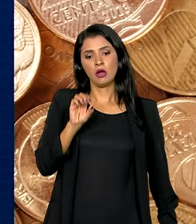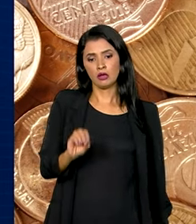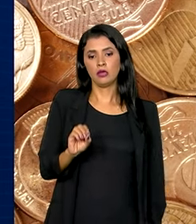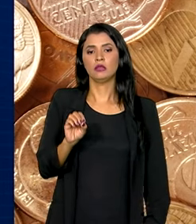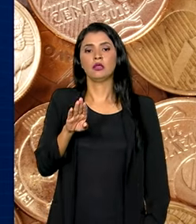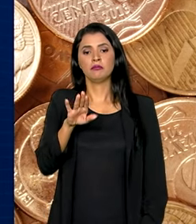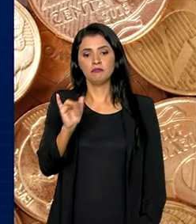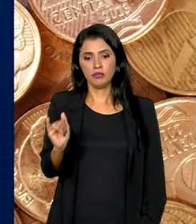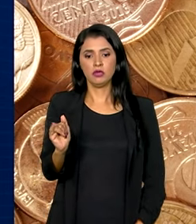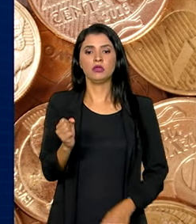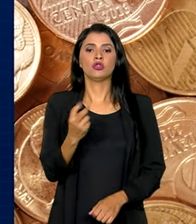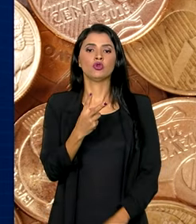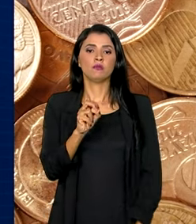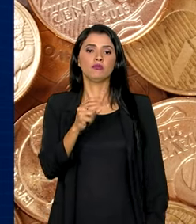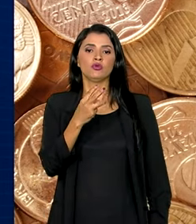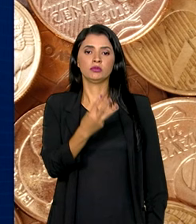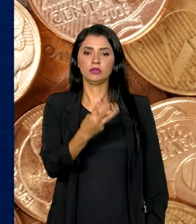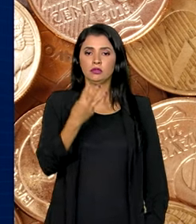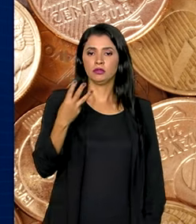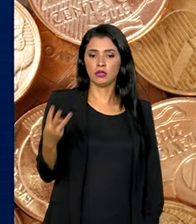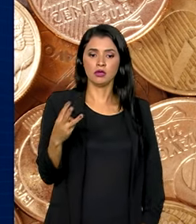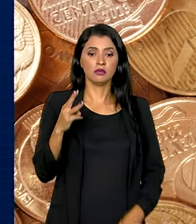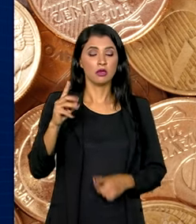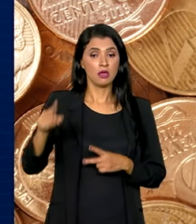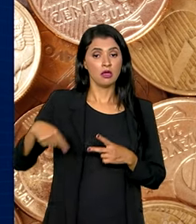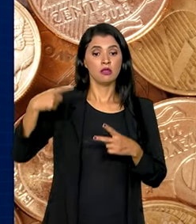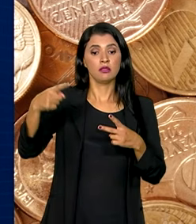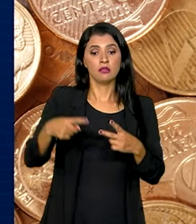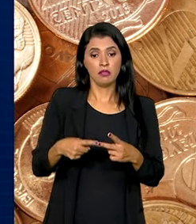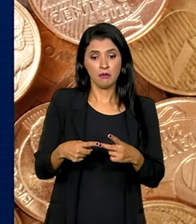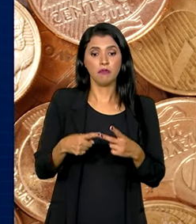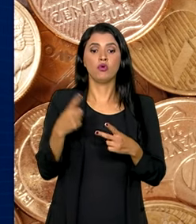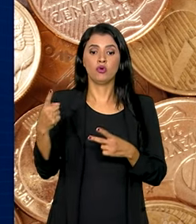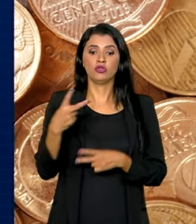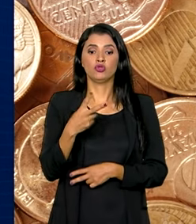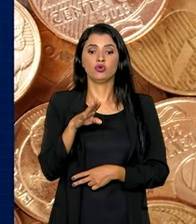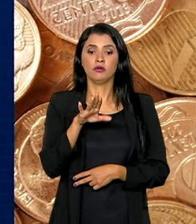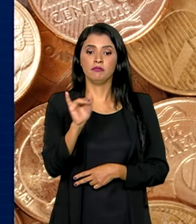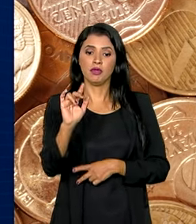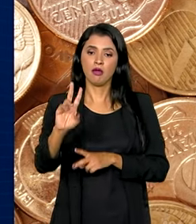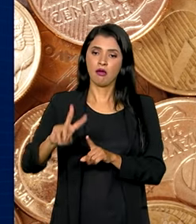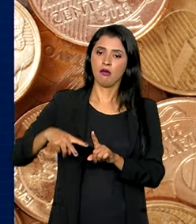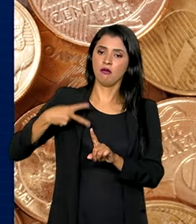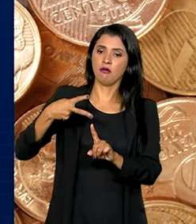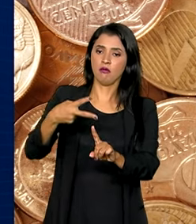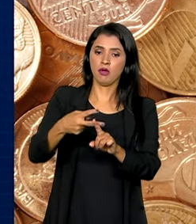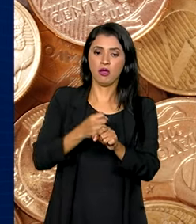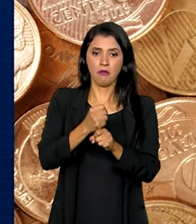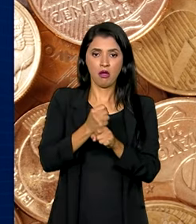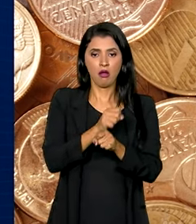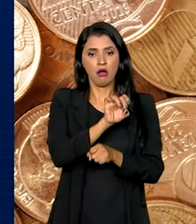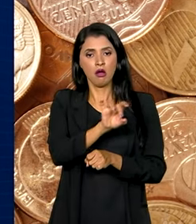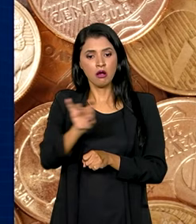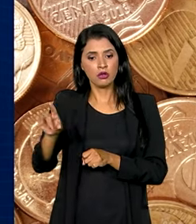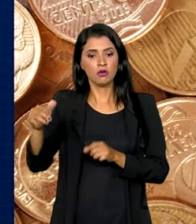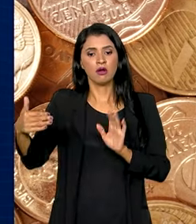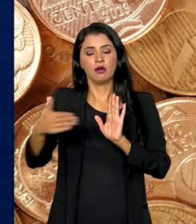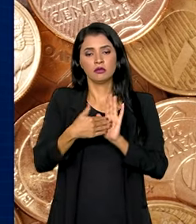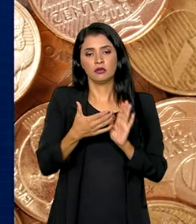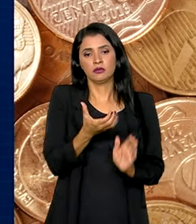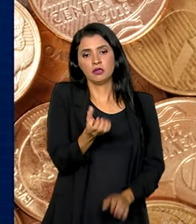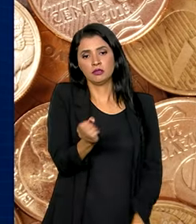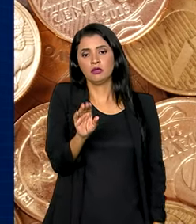2033. E depois, R$ 2 bilhões a mais por ano até chegar a R 60